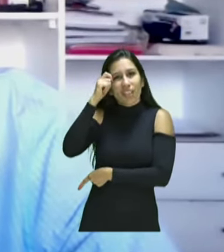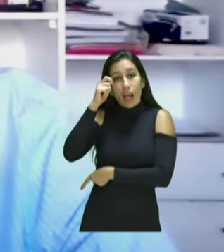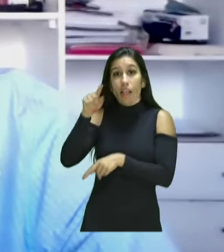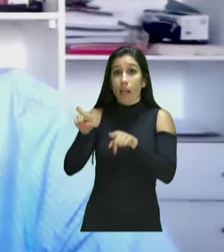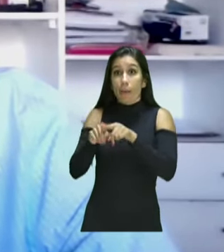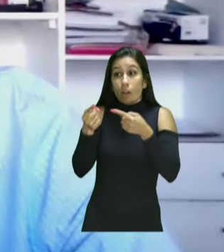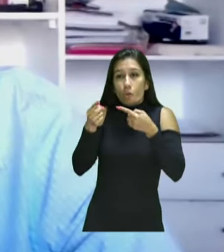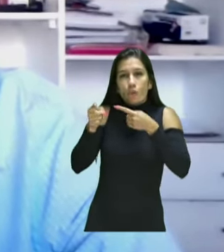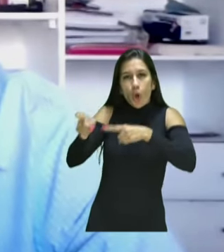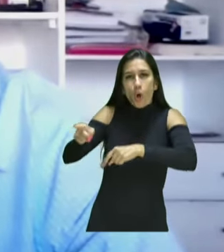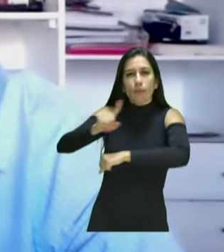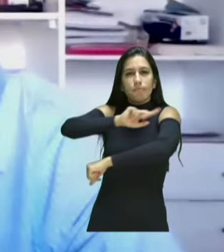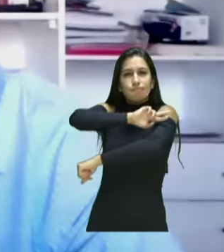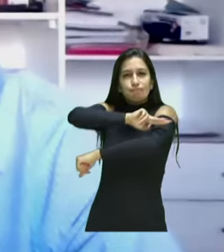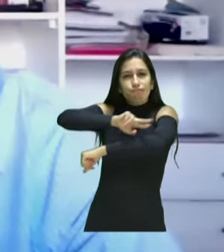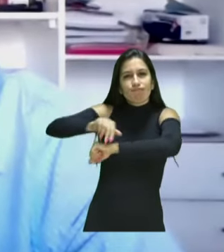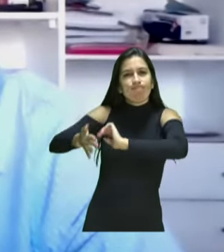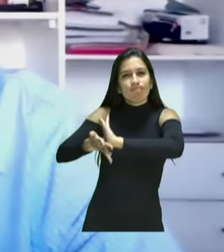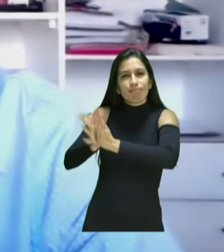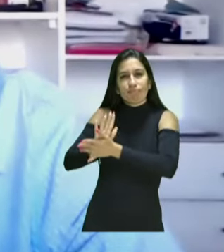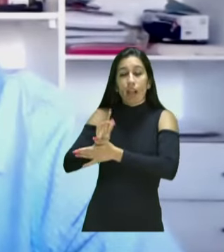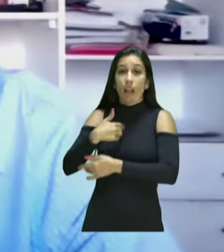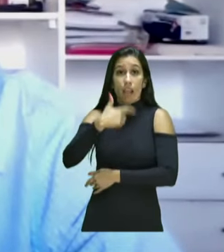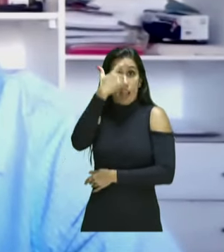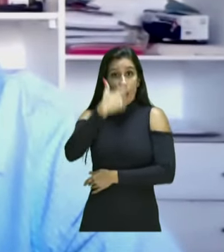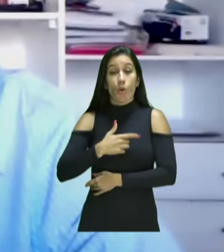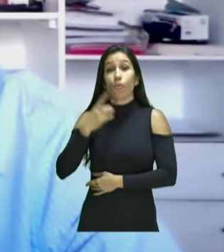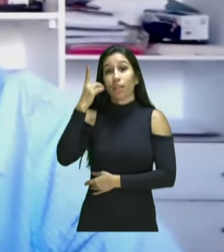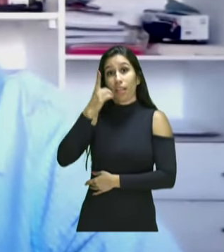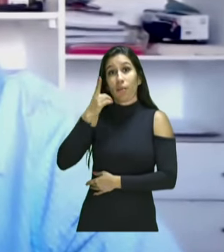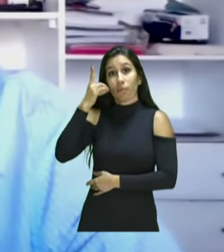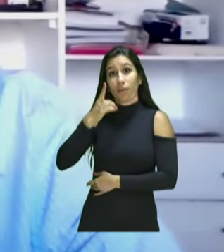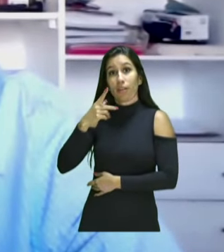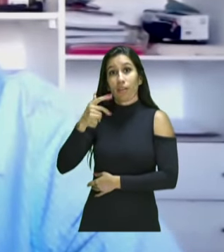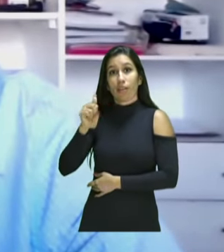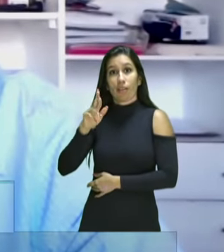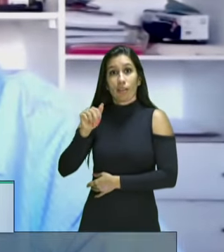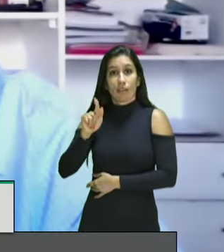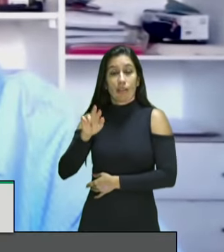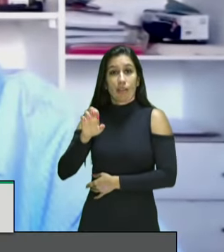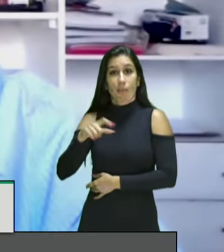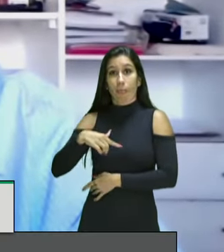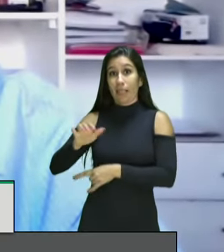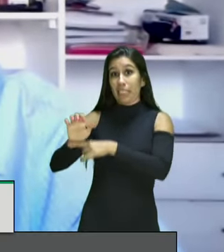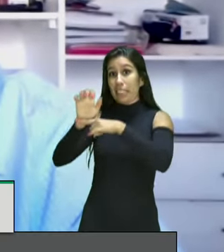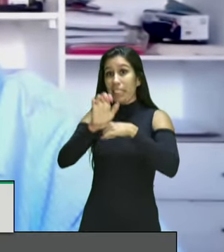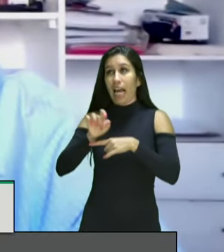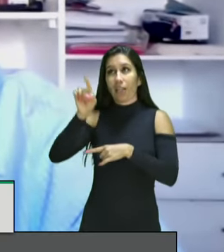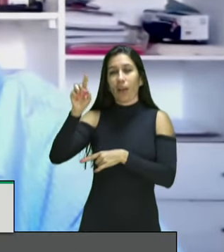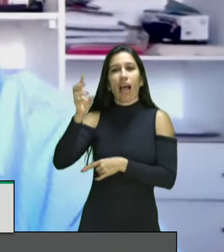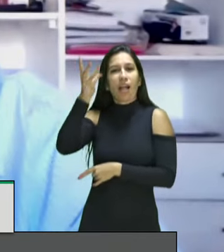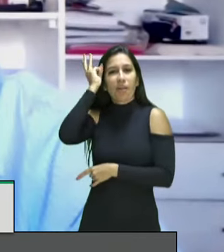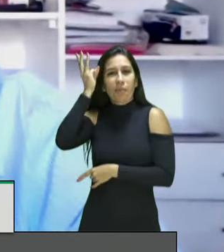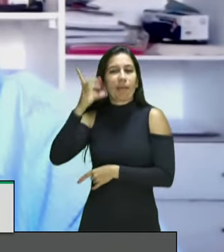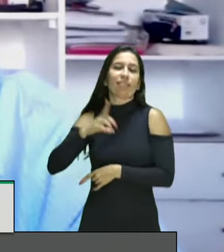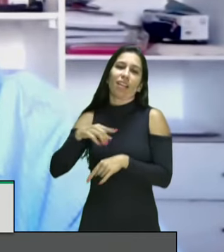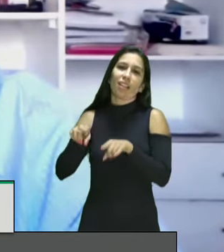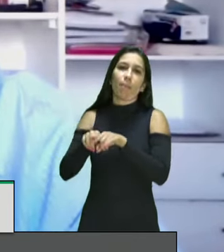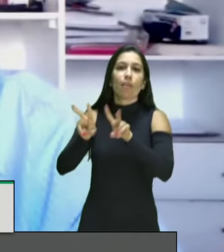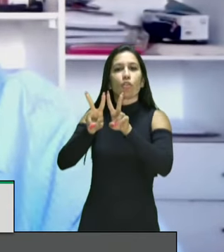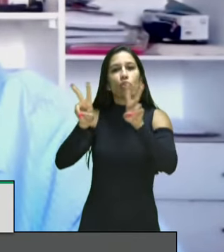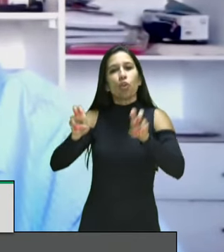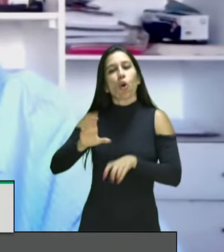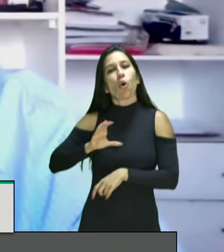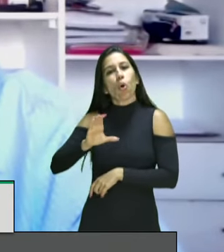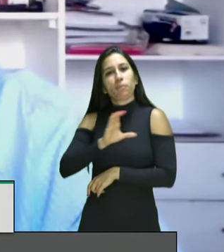racismo. Eu sou Bira do Pindaré, deputado federal pelo Estado do Maranhão, integrante da Comissão de Direitos Humanos na Câmara.